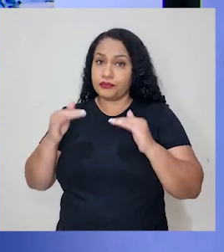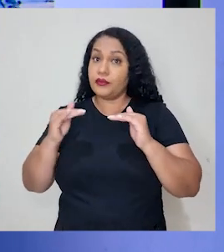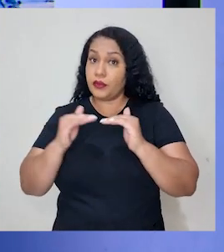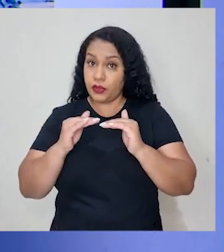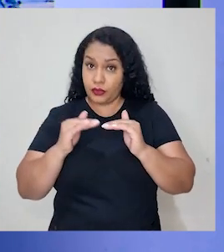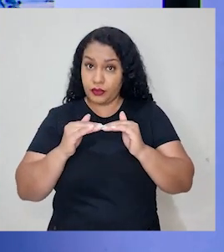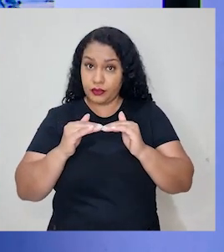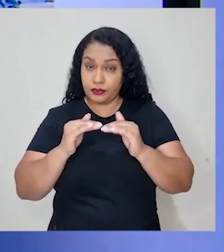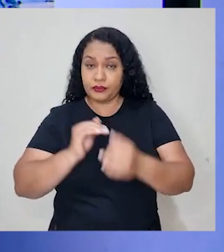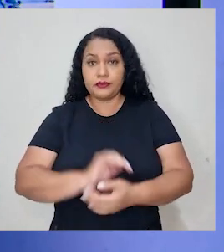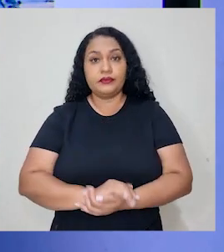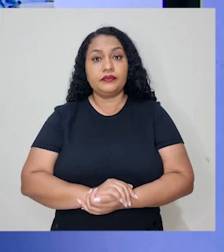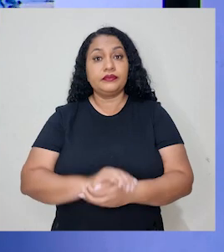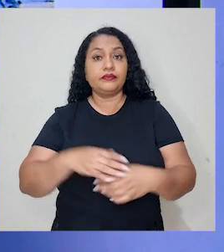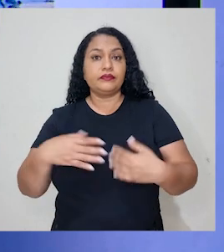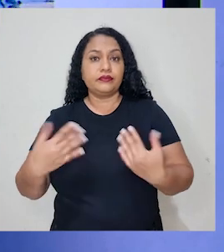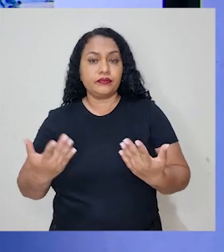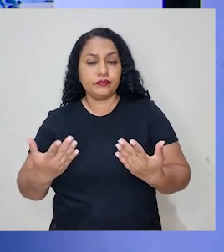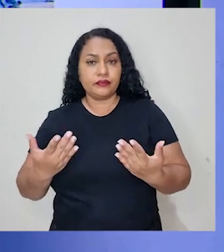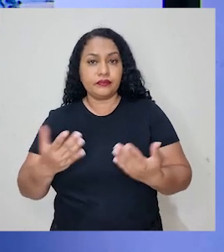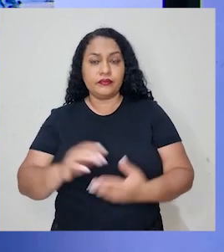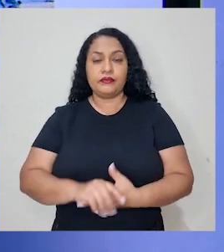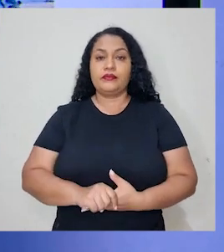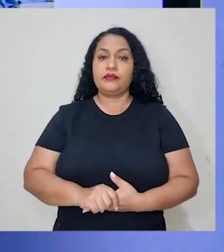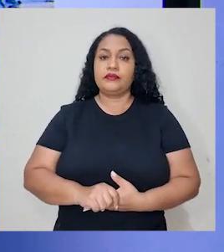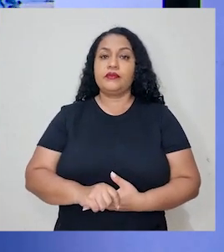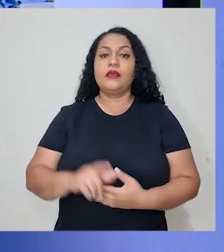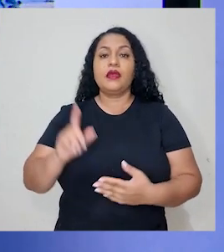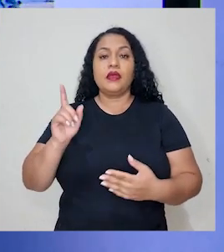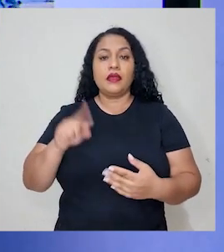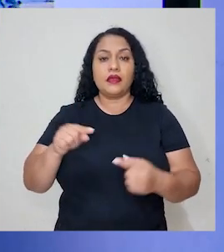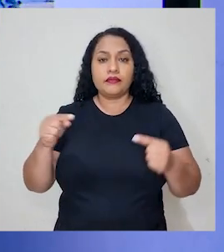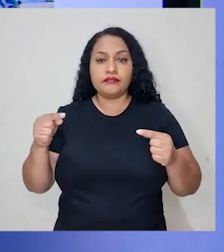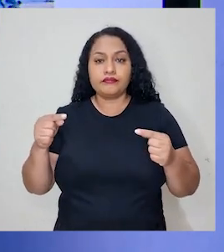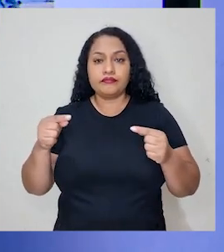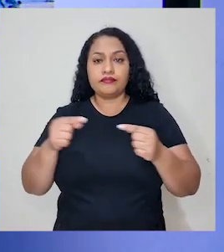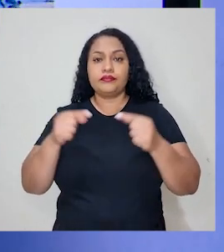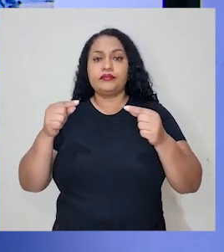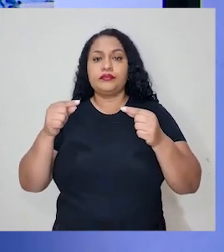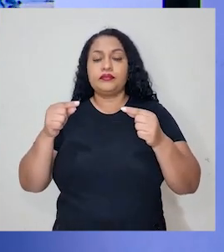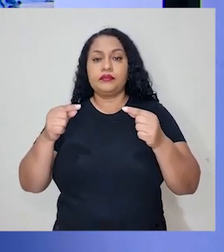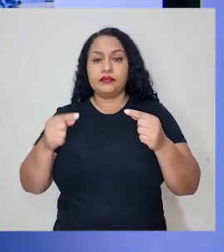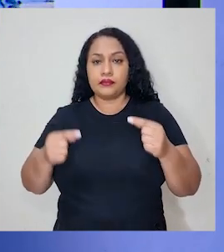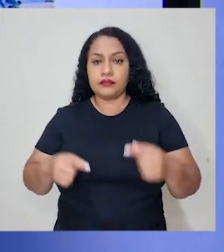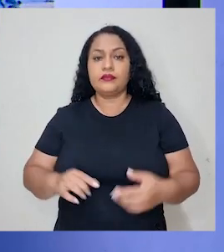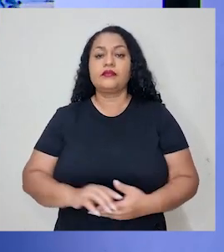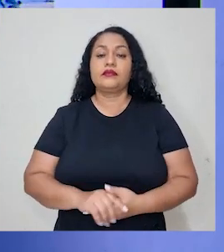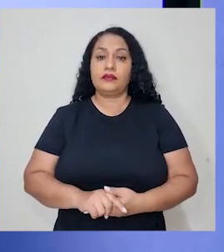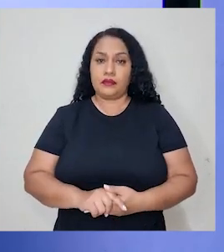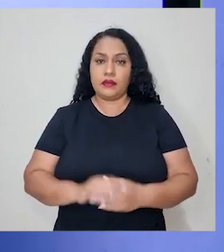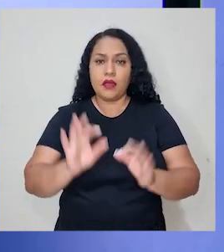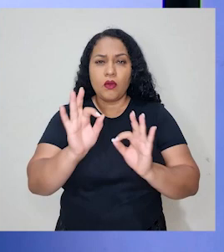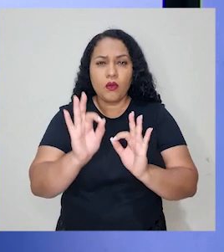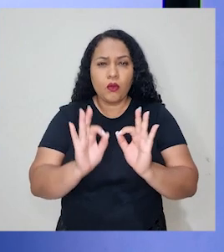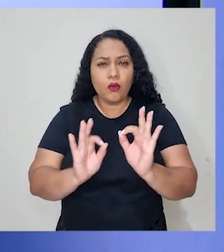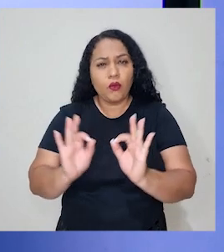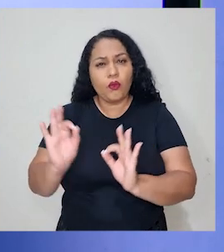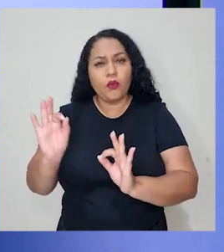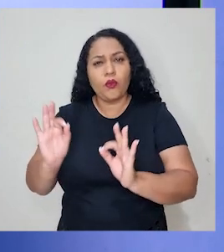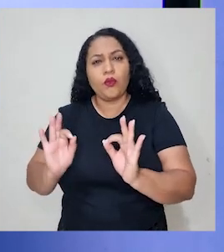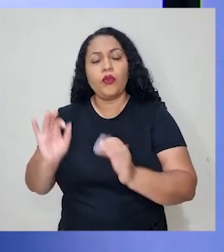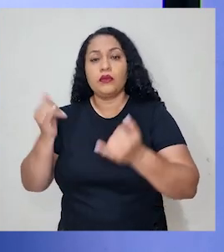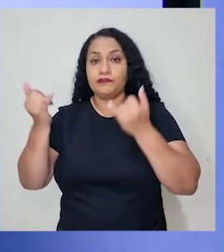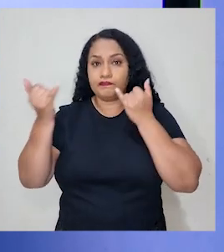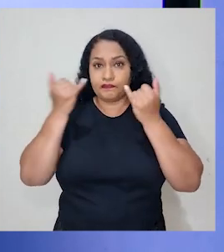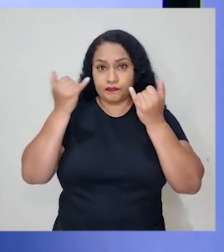concordam? Então, são duas grandezas que são diretamente proporcionais. Então, a gente organiza